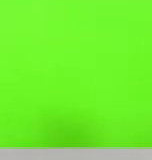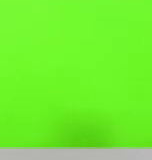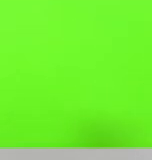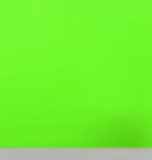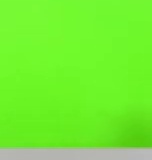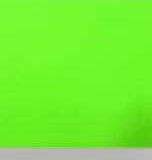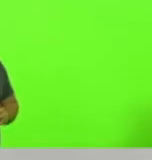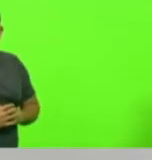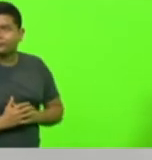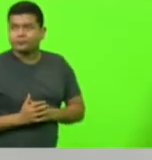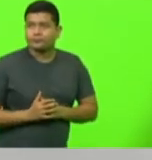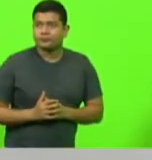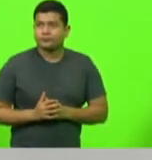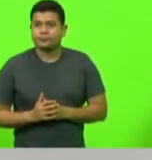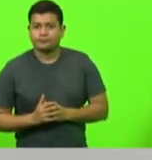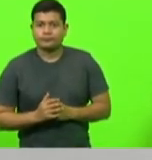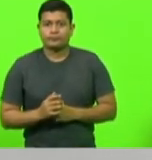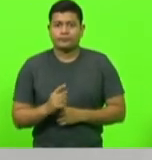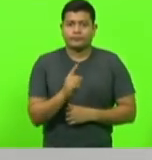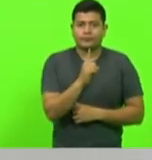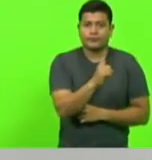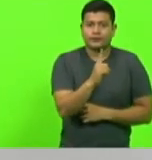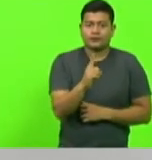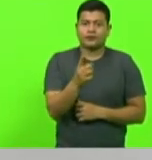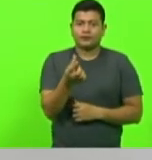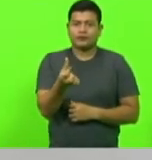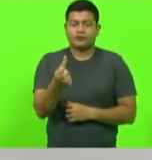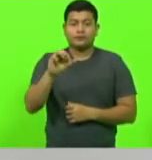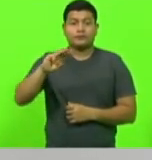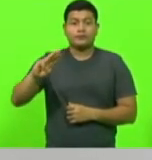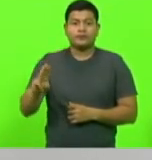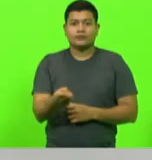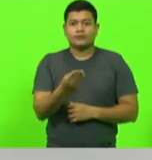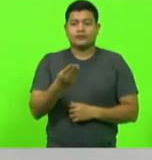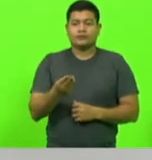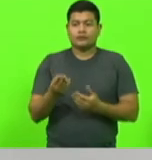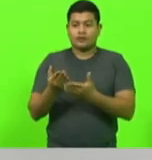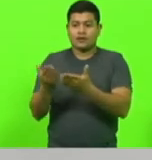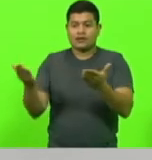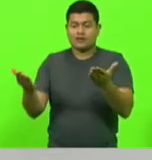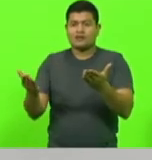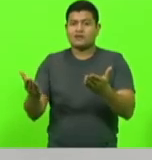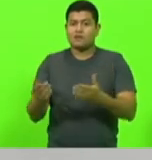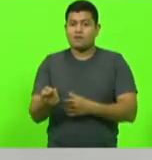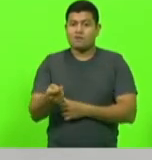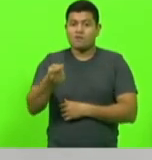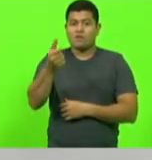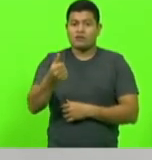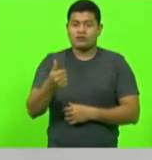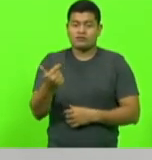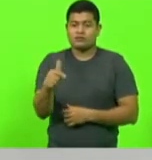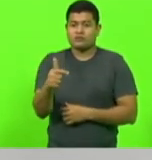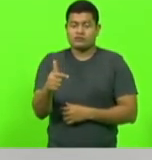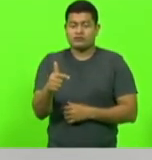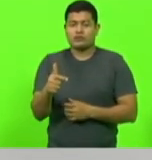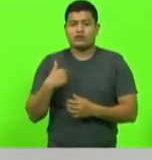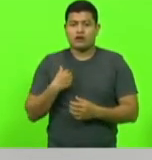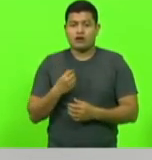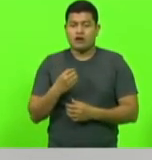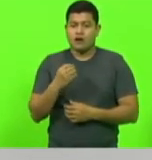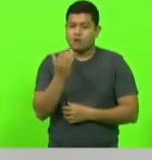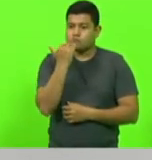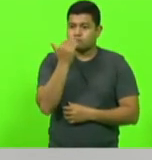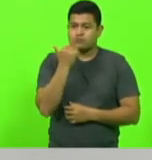milhões de brasileiros na linha de insegurança alimentar. Ou seja, não tem as 3 refeições do dia